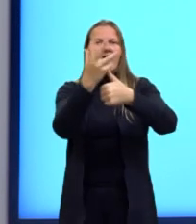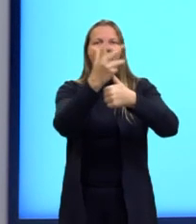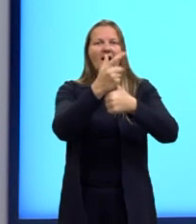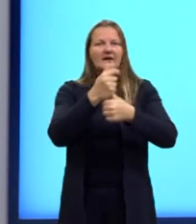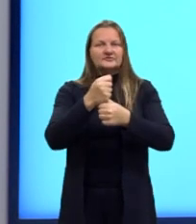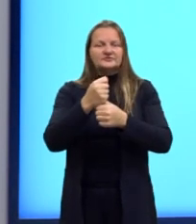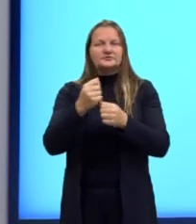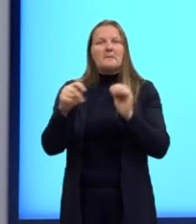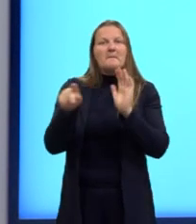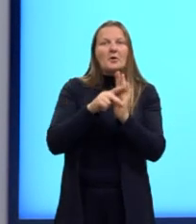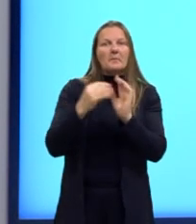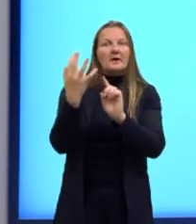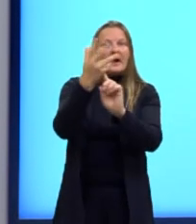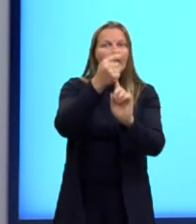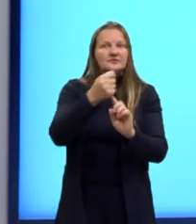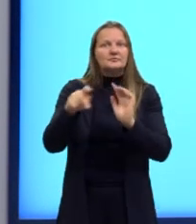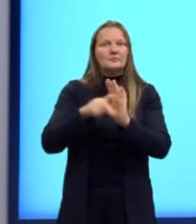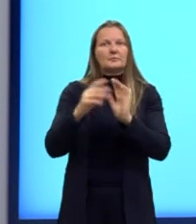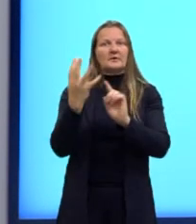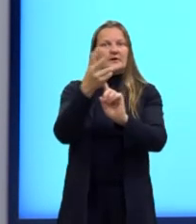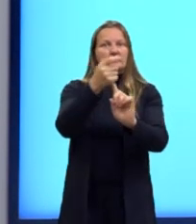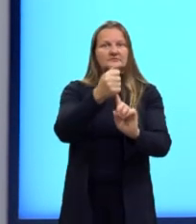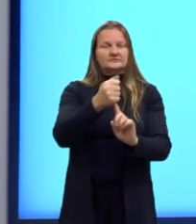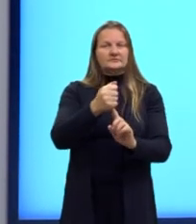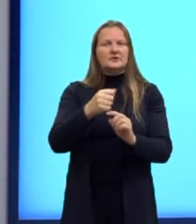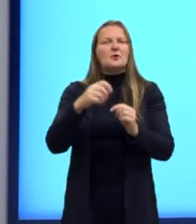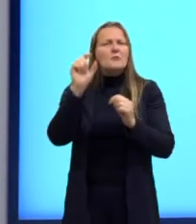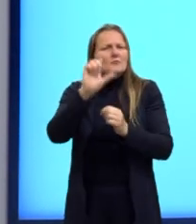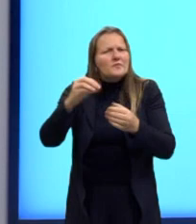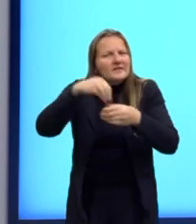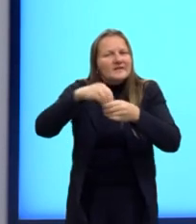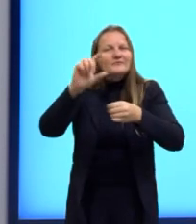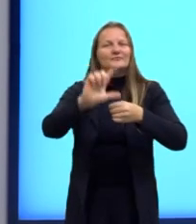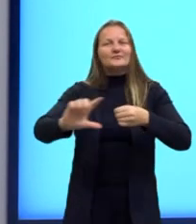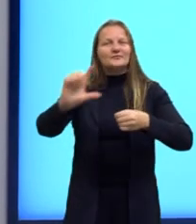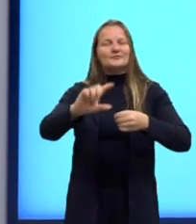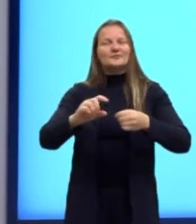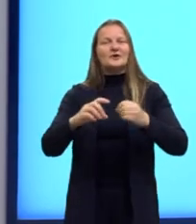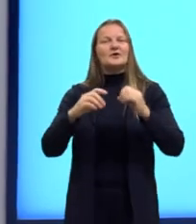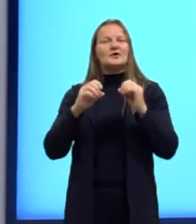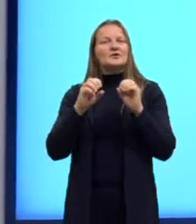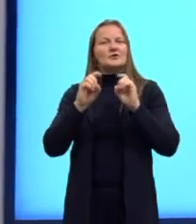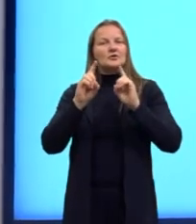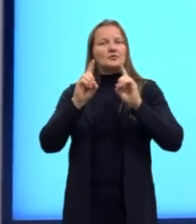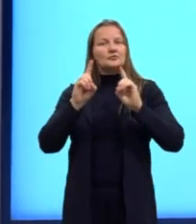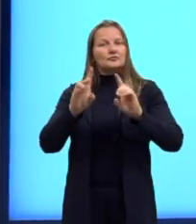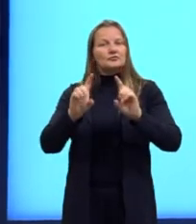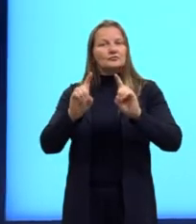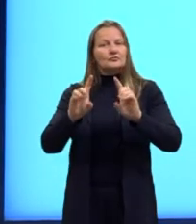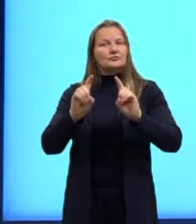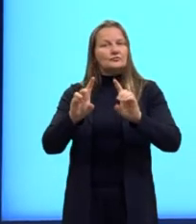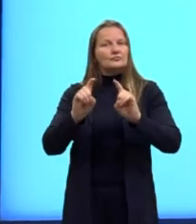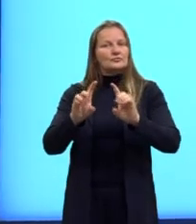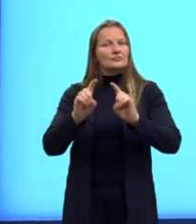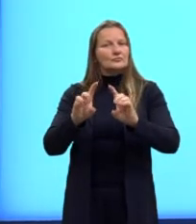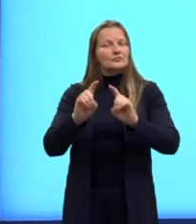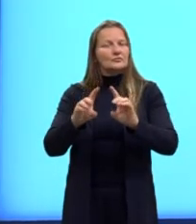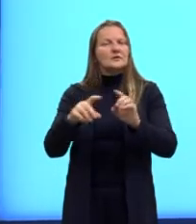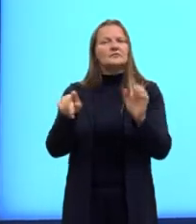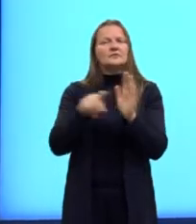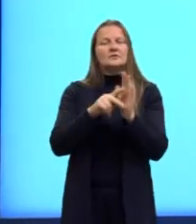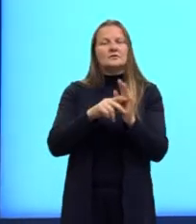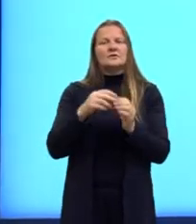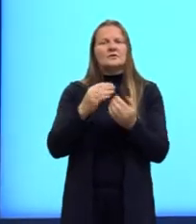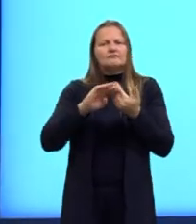arte, vocês já sabem que está relacionado a esse momento da literatura, que é uma doutrina que defende a autonomia da arte, se desligando de